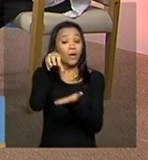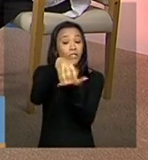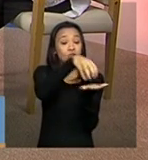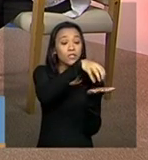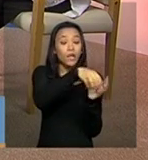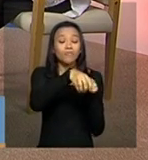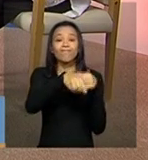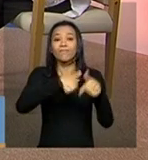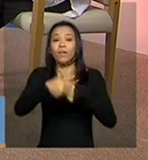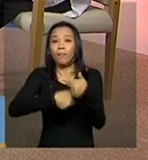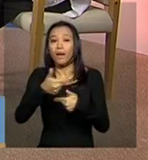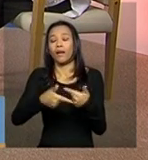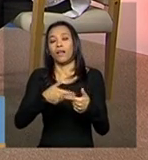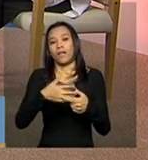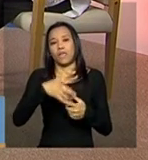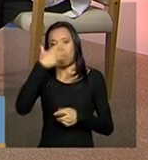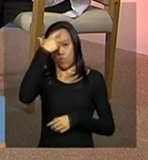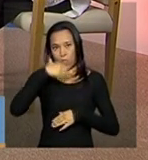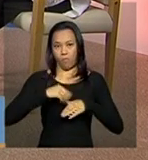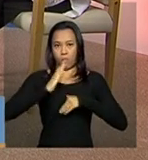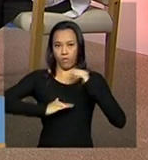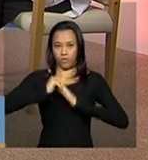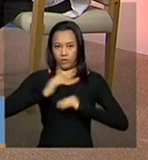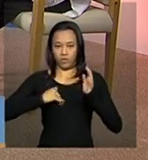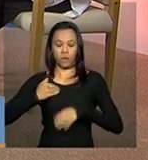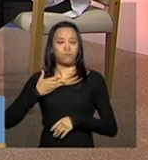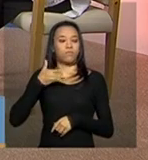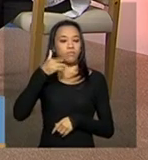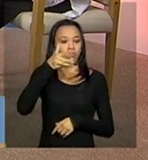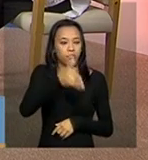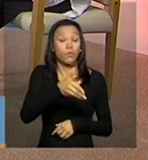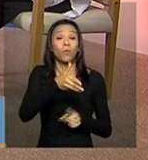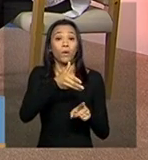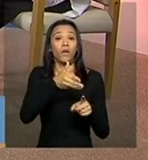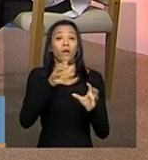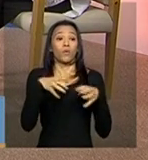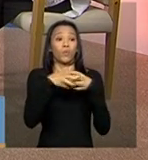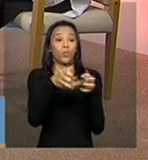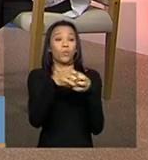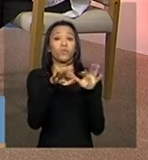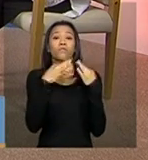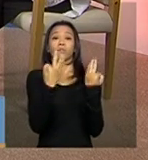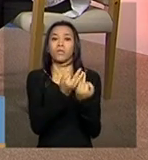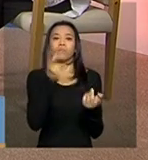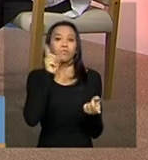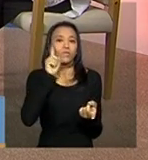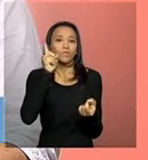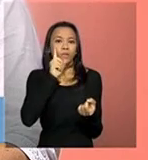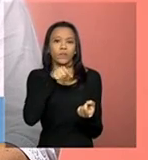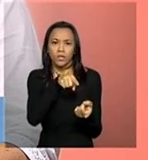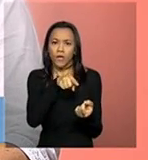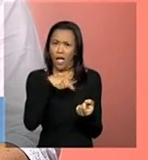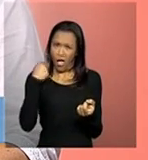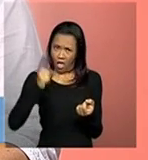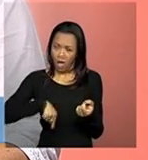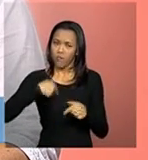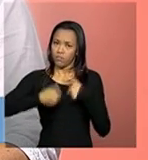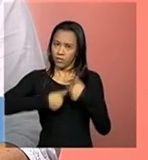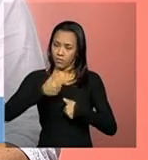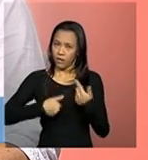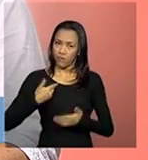em que o assistente social da entidade atende grupos de famílias todos os dias. Isso é um serviço?